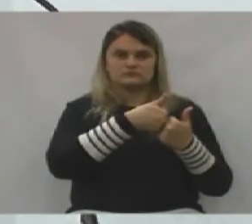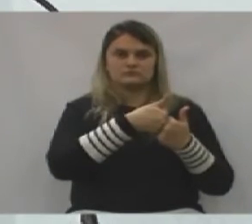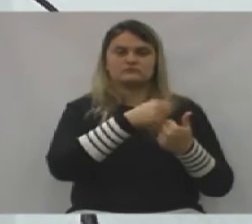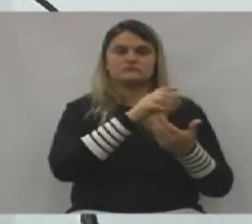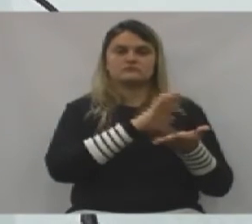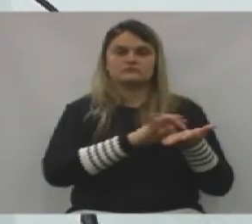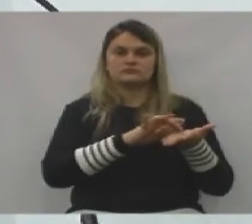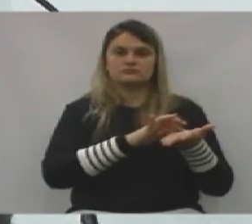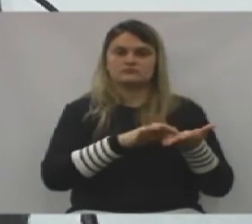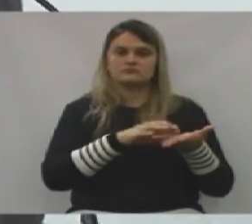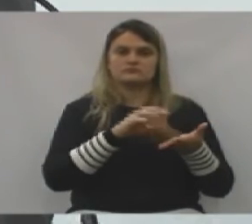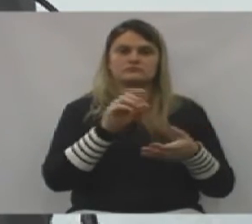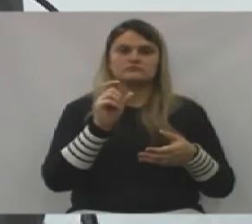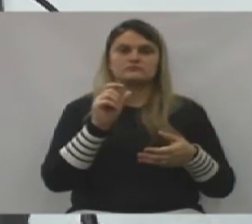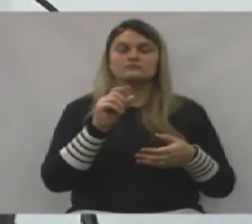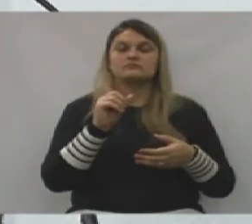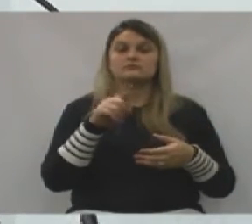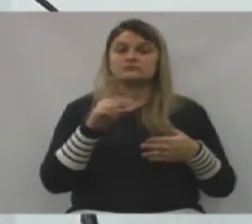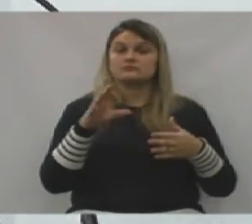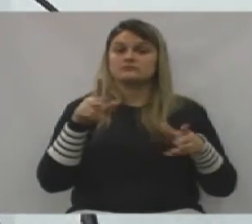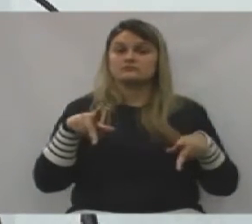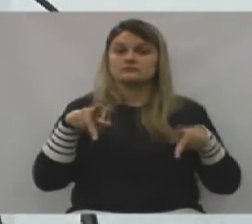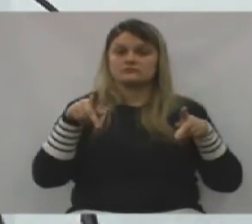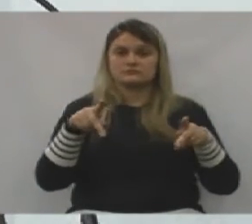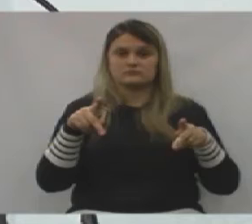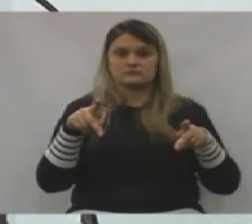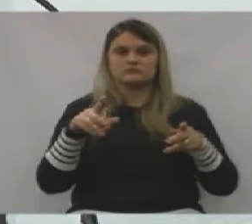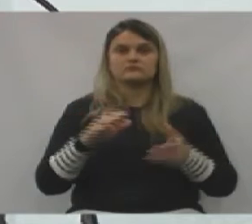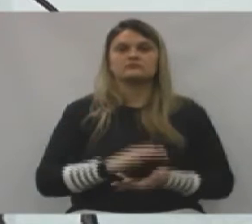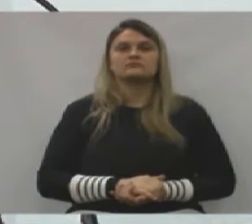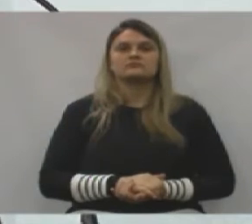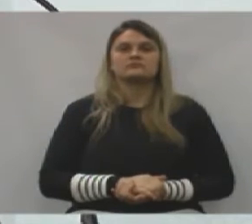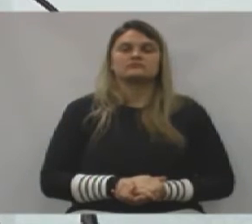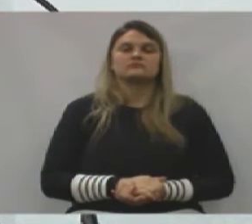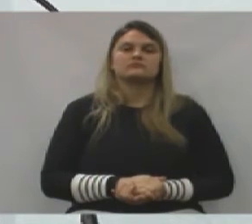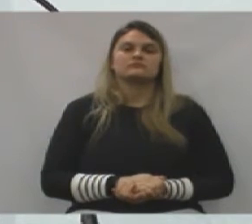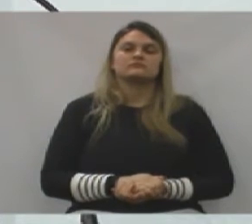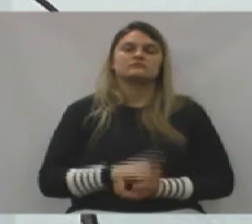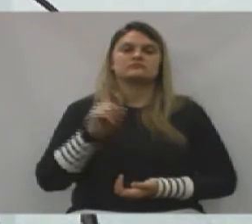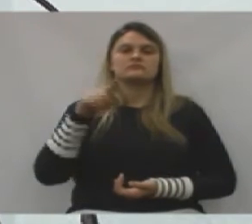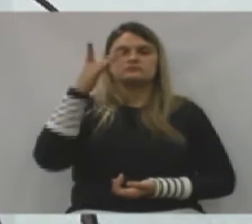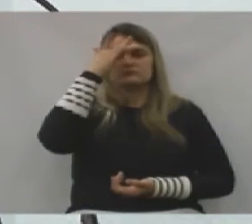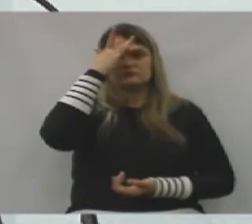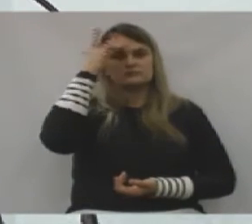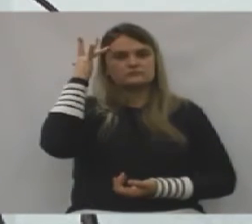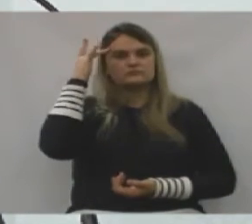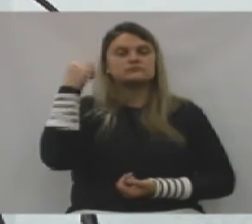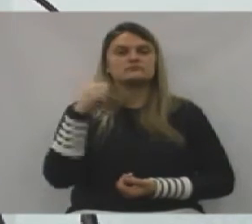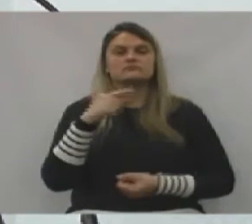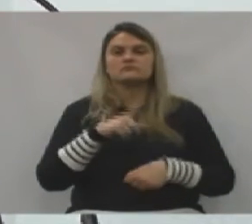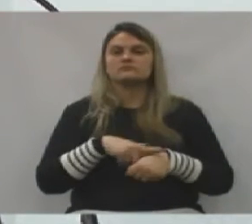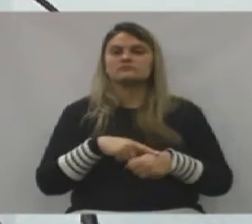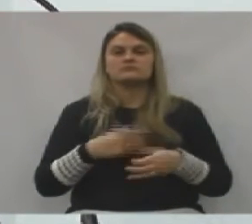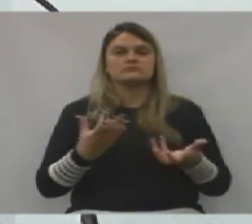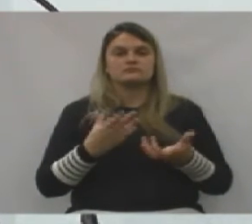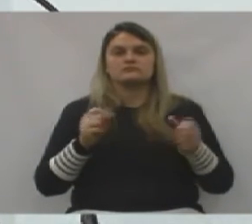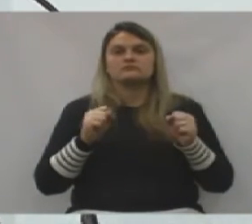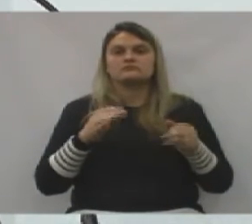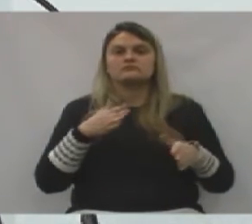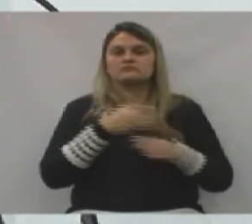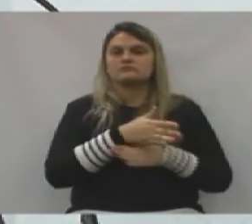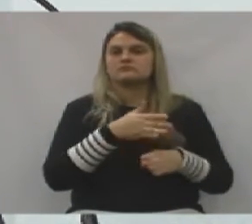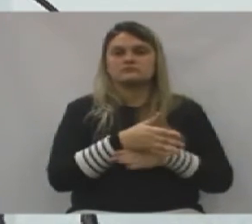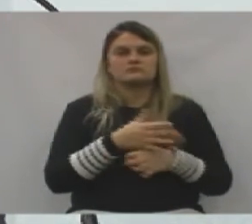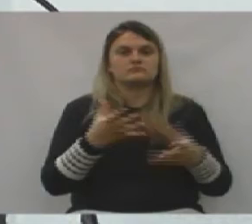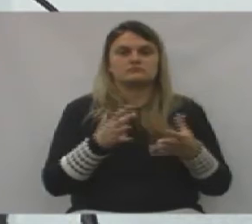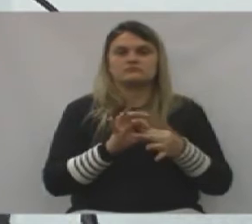secretário, ou servidor público. Prefeitura é lugar do povo, é lugar onde as pessoas têm que estar lá a hora que quiserem, sendo